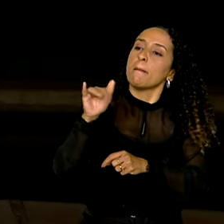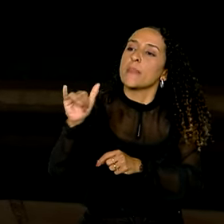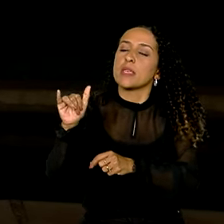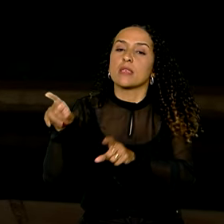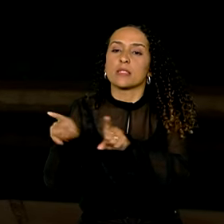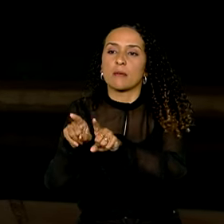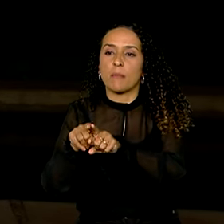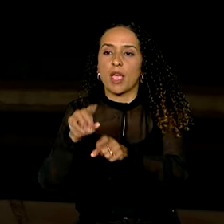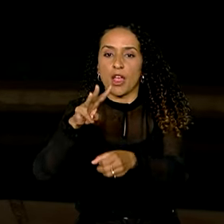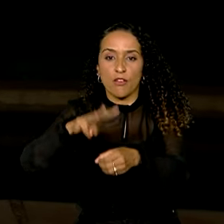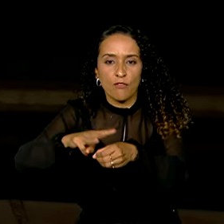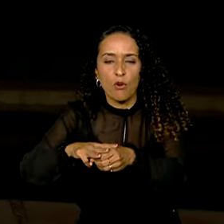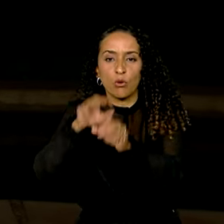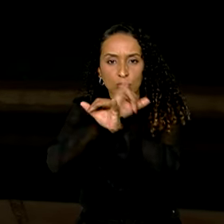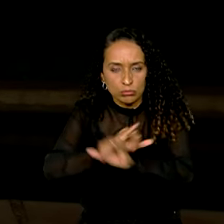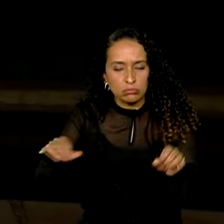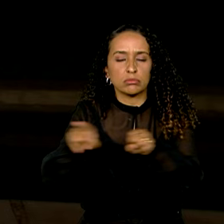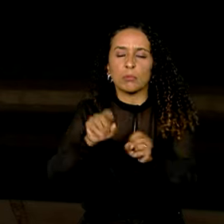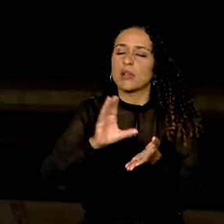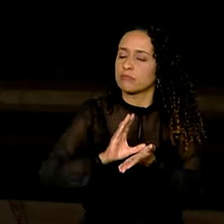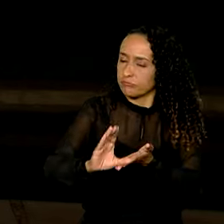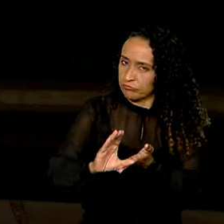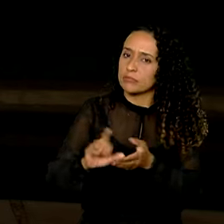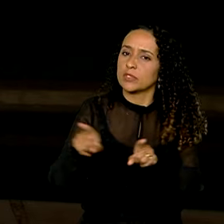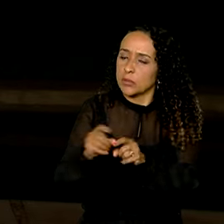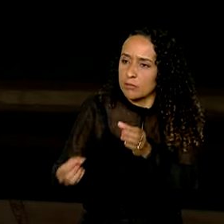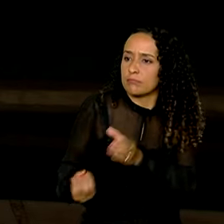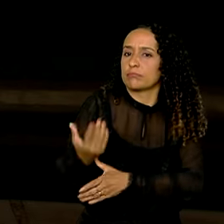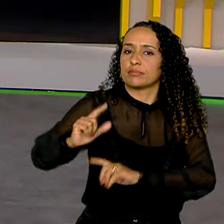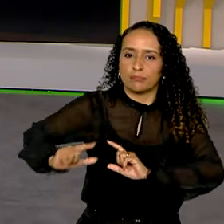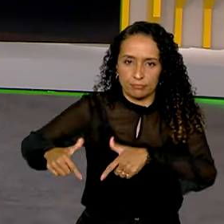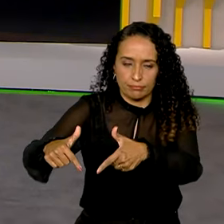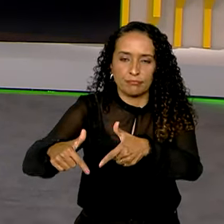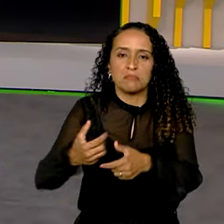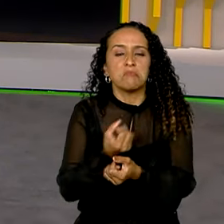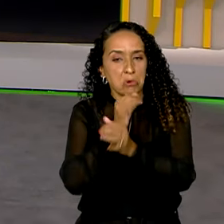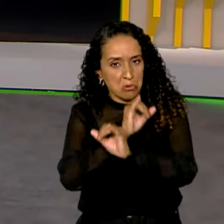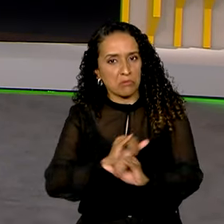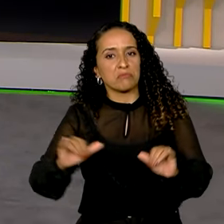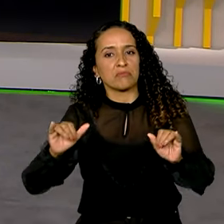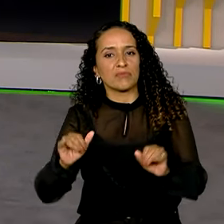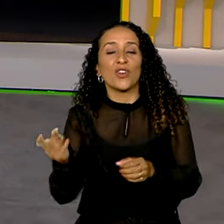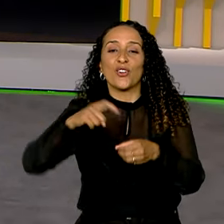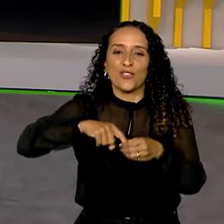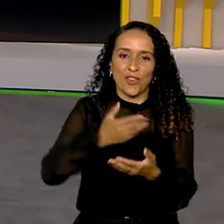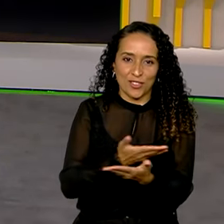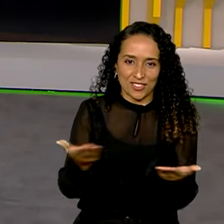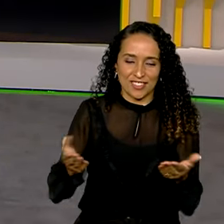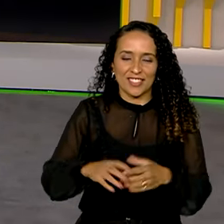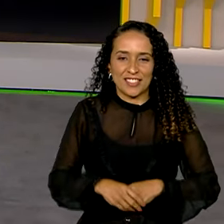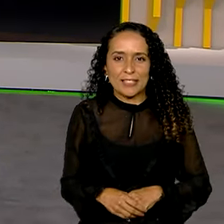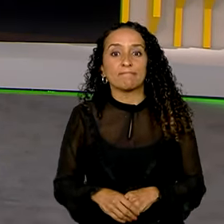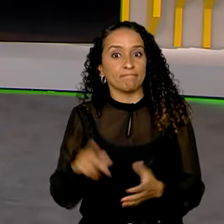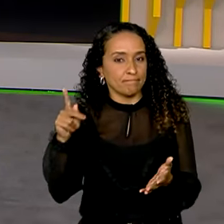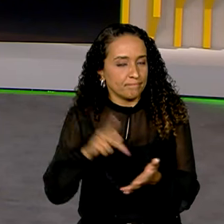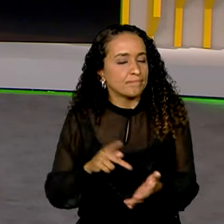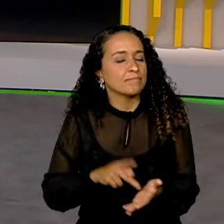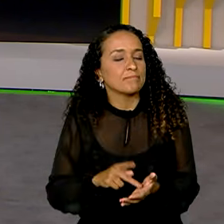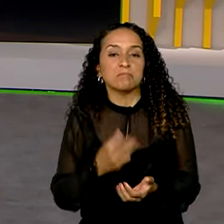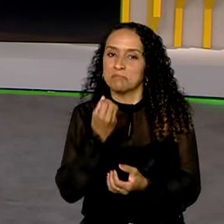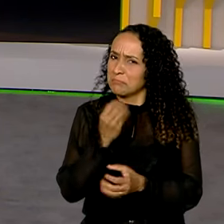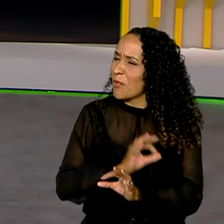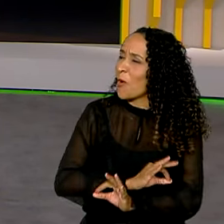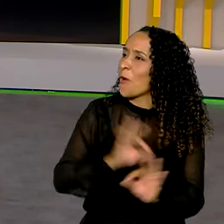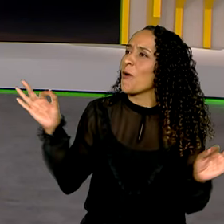Volkswagen anunciaram investimentos no país e geração de empregos. Boas notícias. Eu volto com você, Carol. Verdade, Pablo. Boas